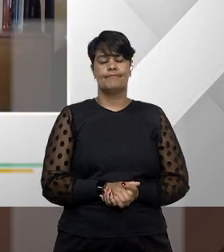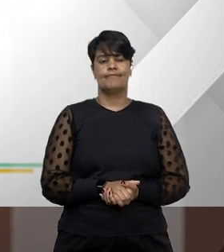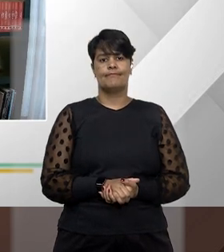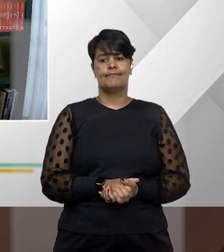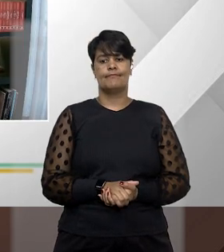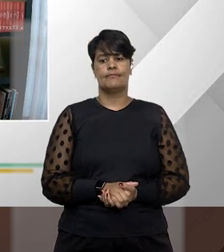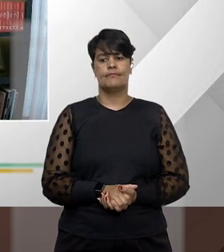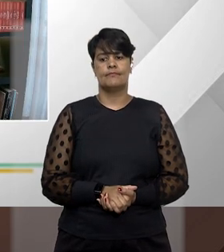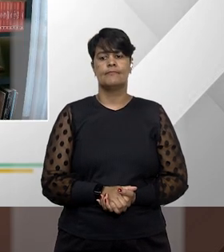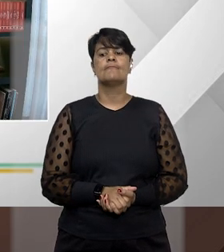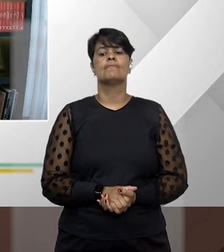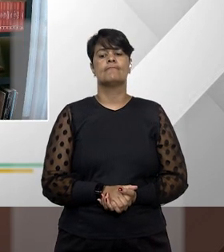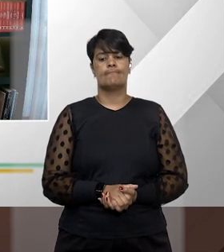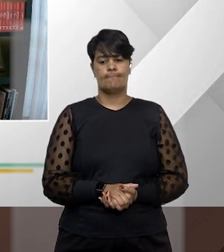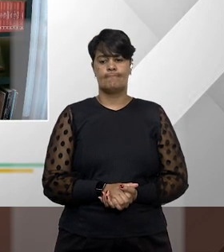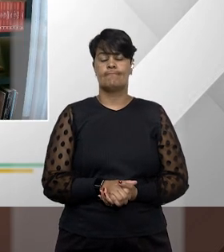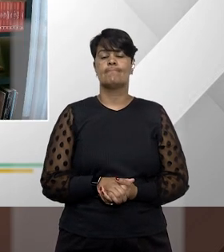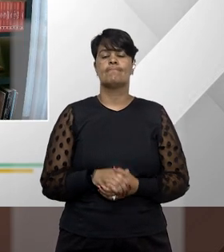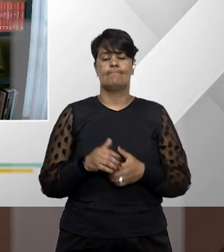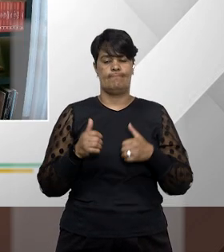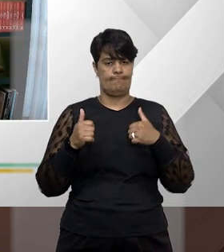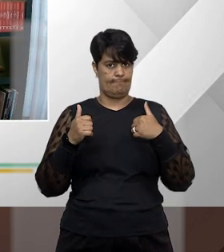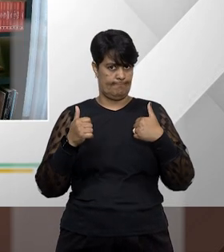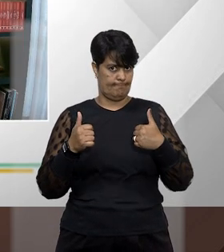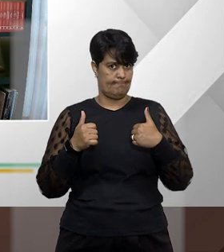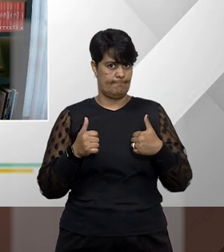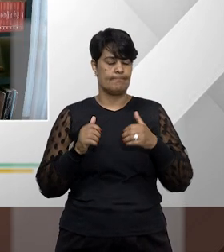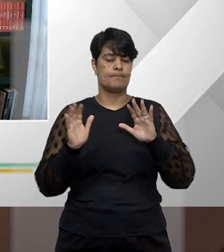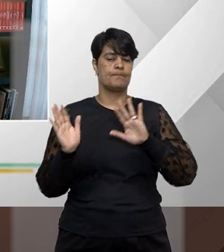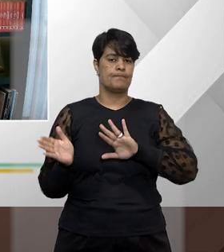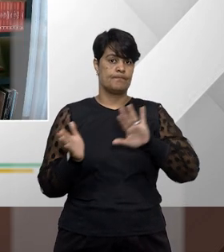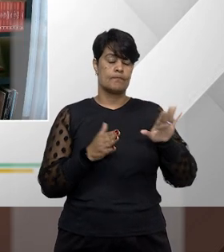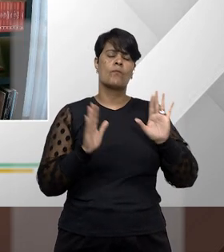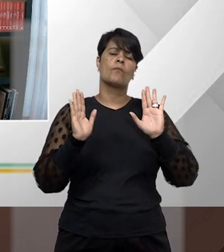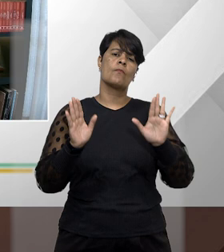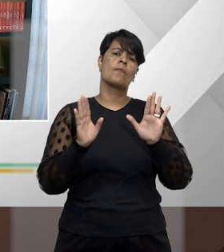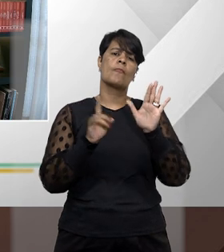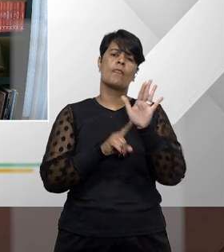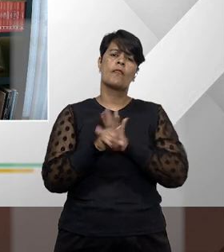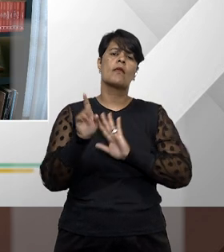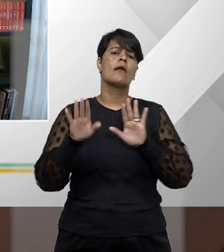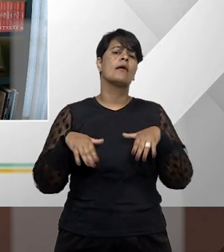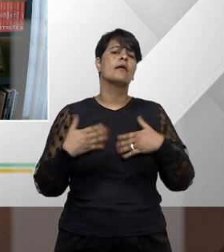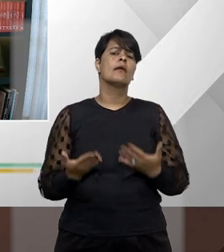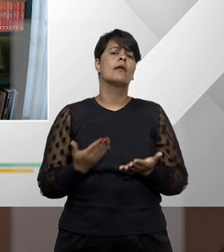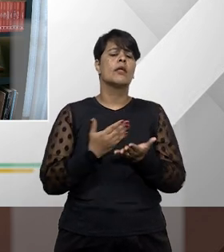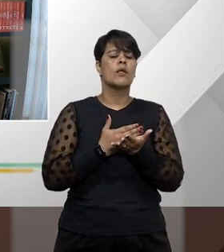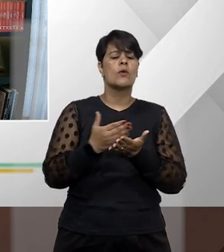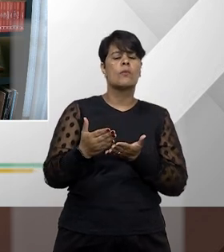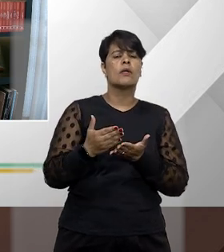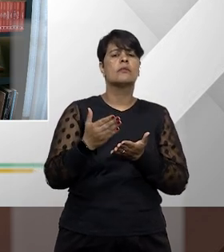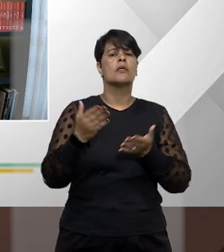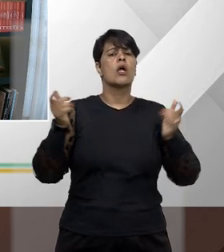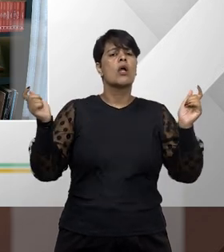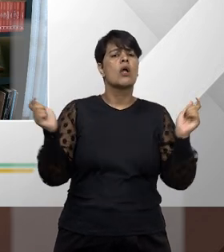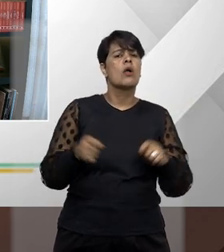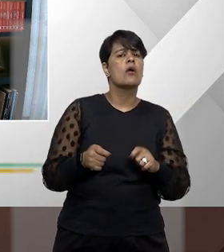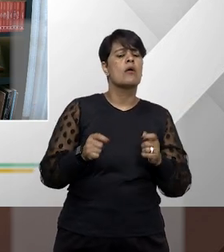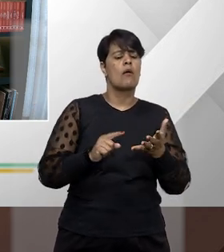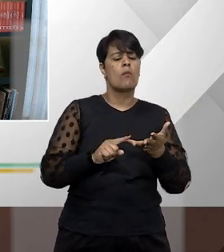Ok E quais seriam as competências originárias? Por exemplo o STJ para julgar o mandato de segurança